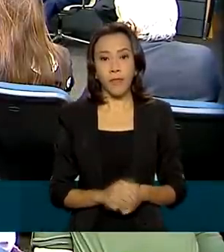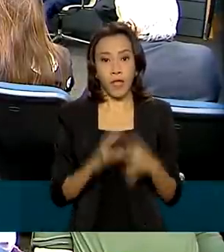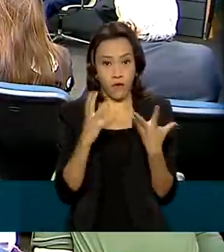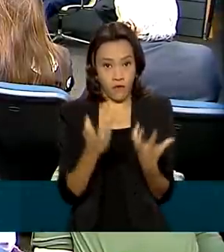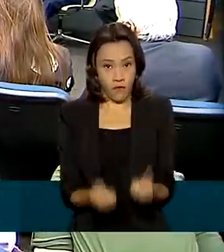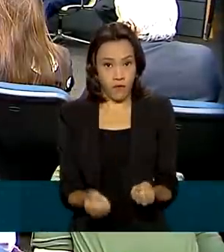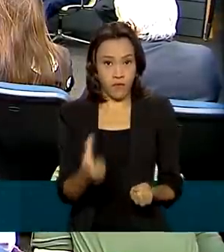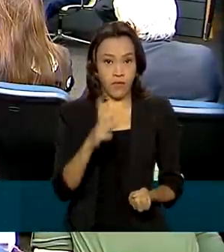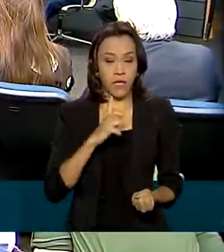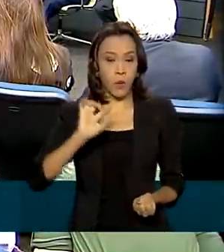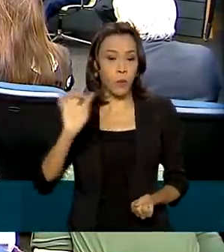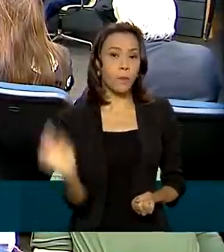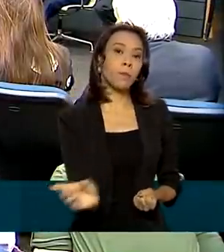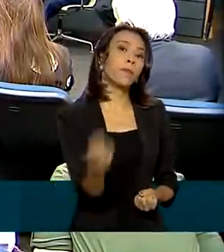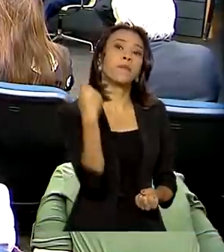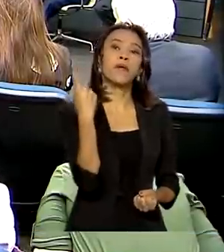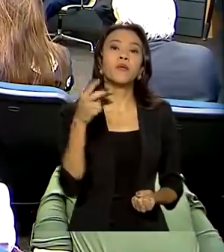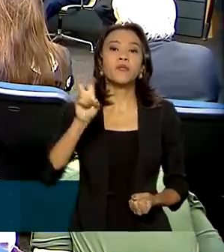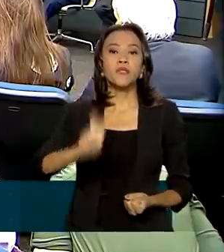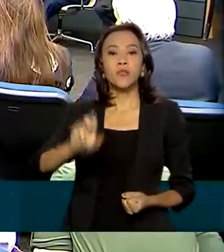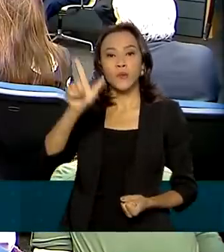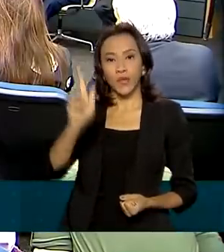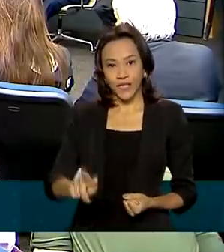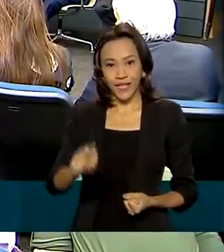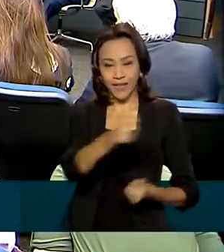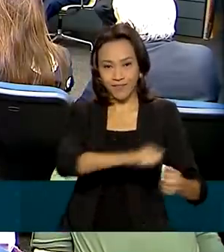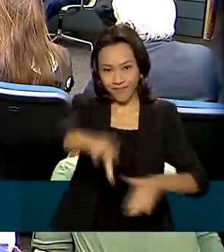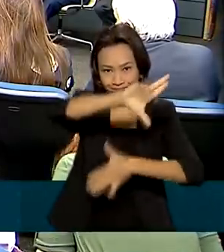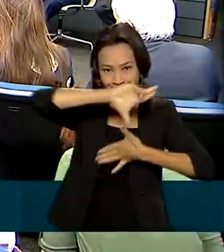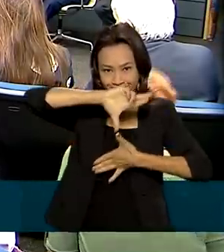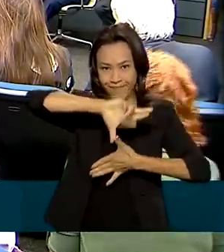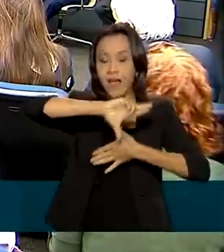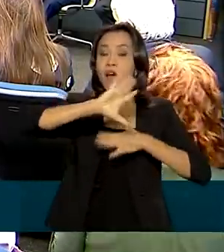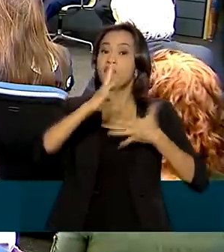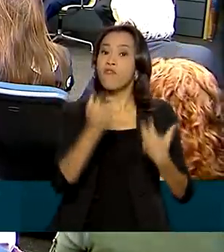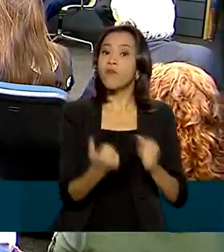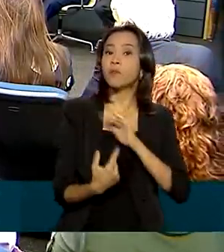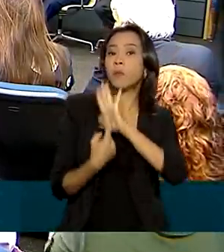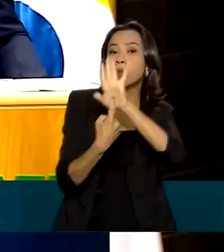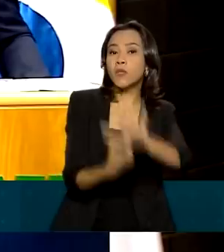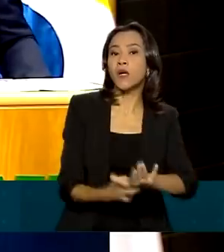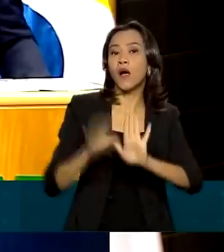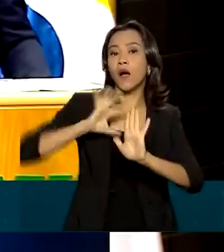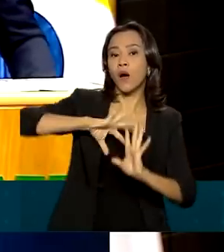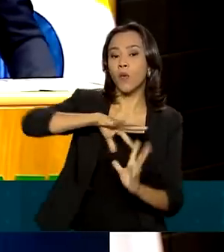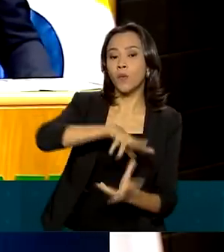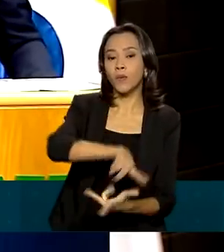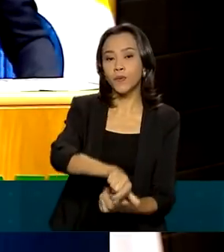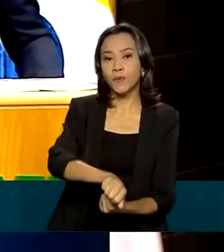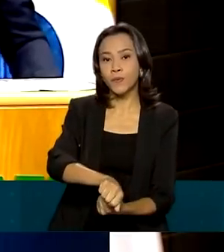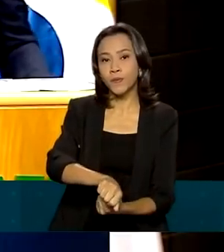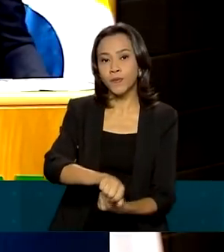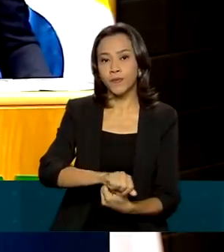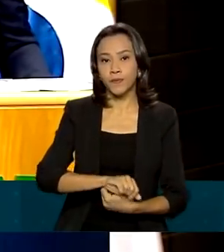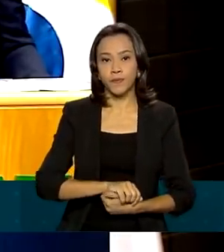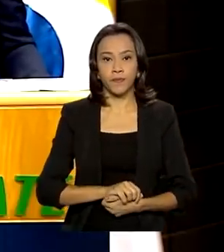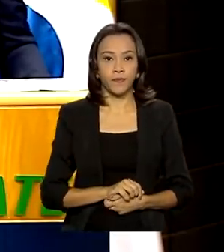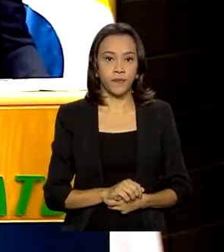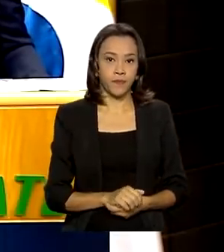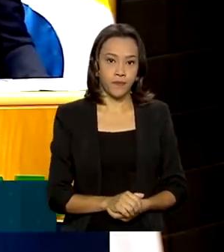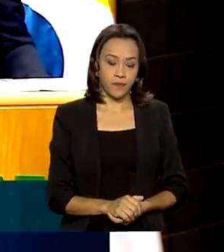da América Latina aqui e vamos mostrar para o mundo que o Brasil agora está na economia digital,